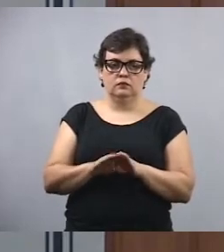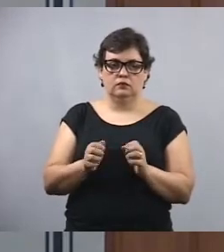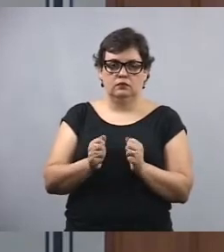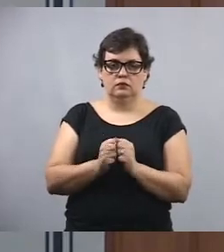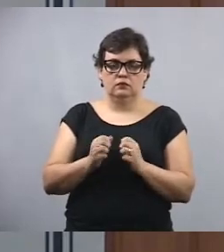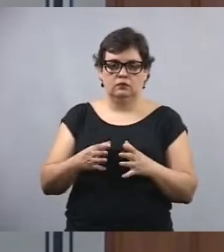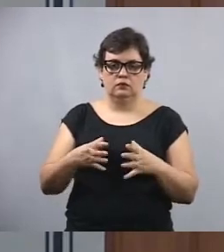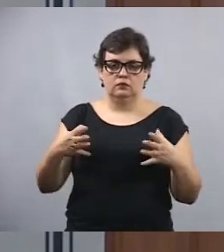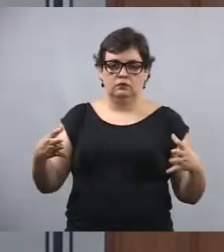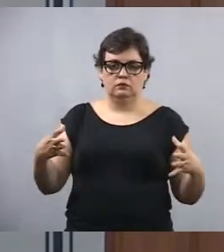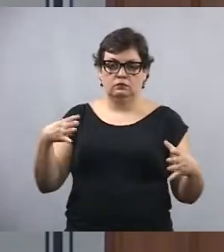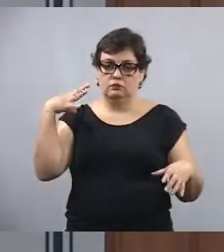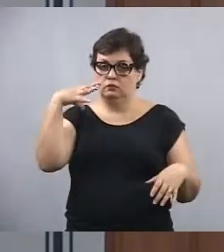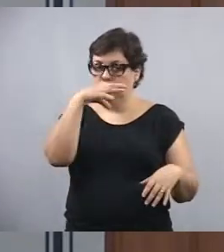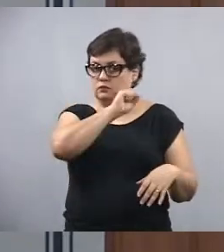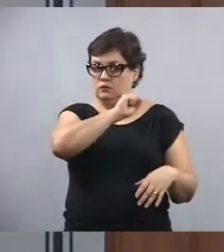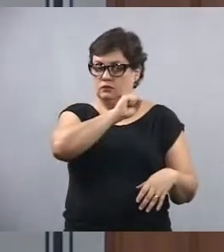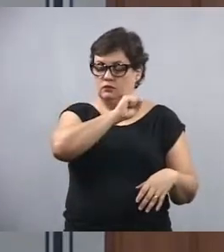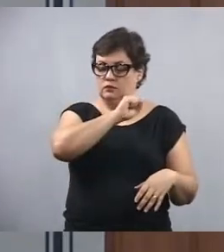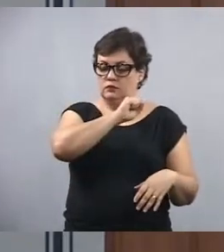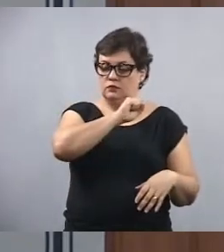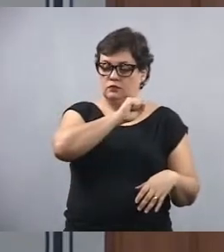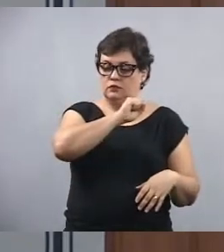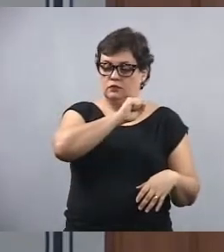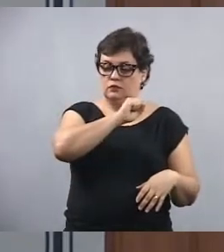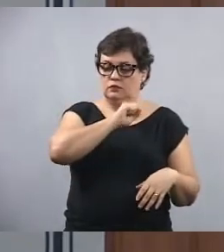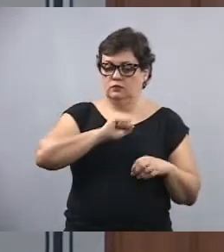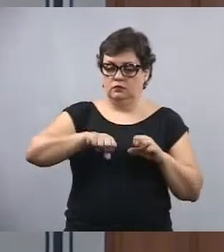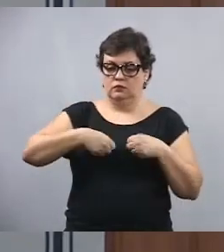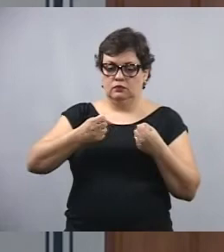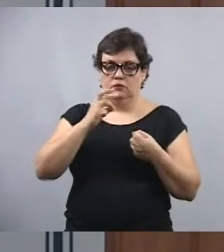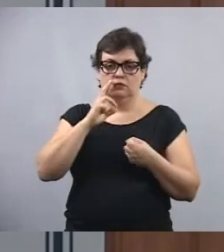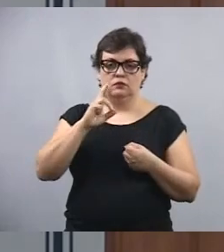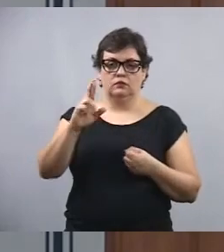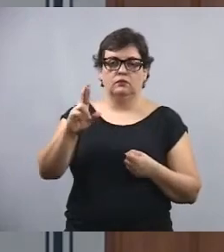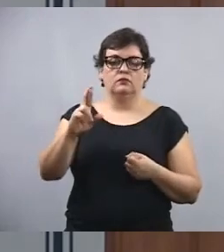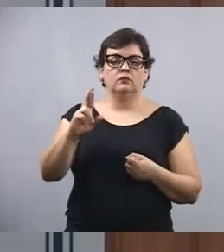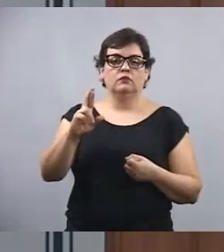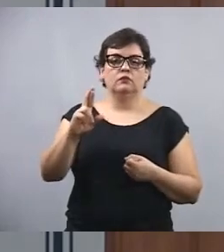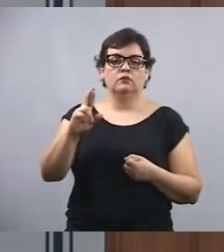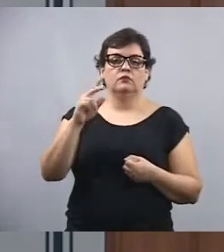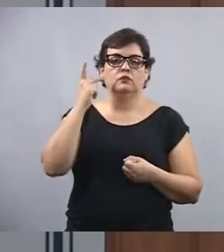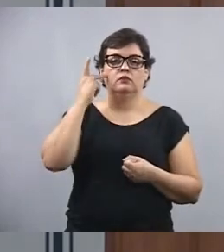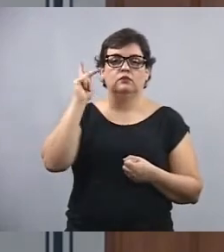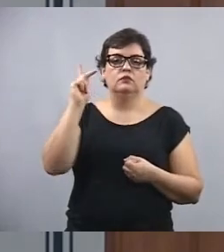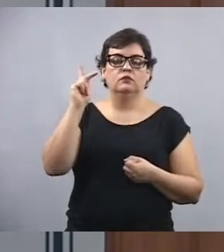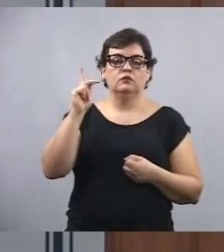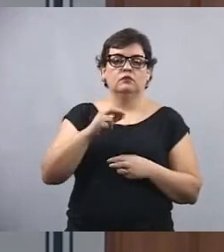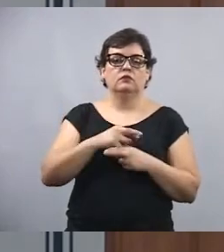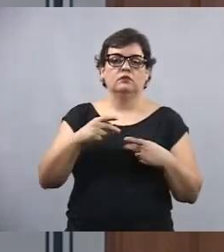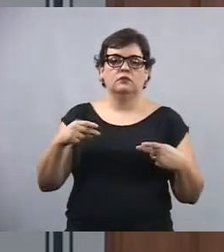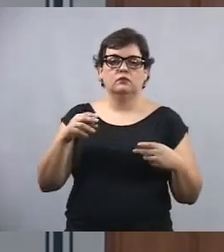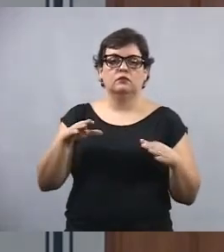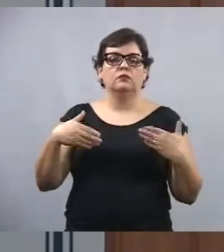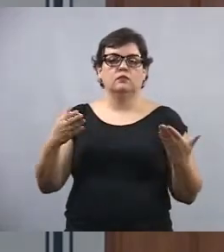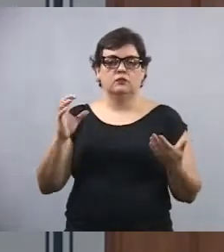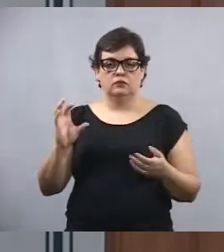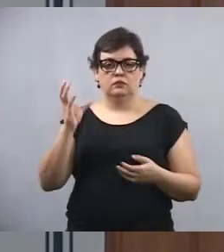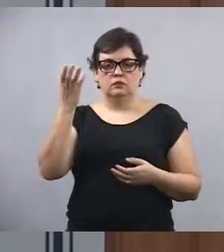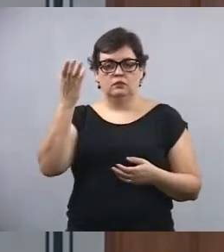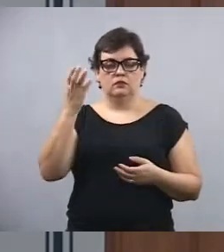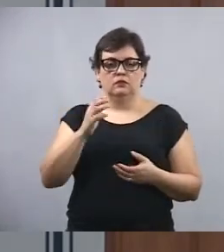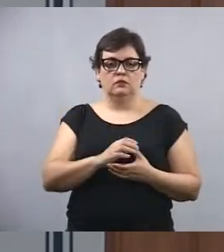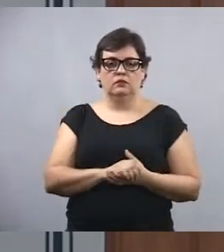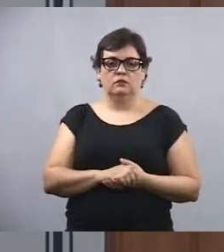urgência e maior rapidez, dar uma resposta aos fatos ocorridos, vereador Zé Luiz.